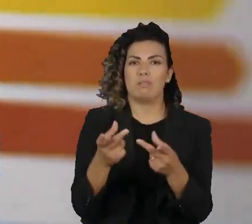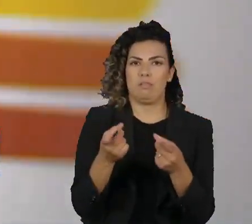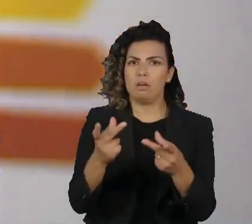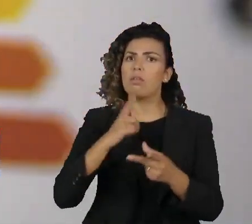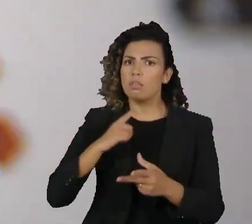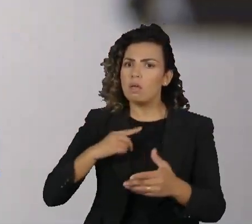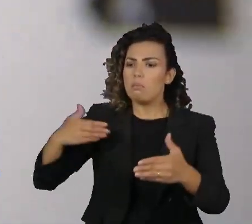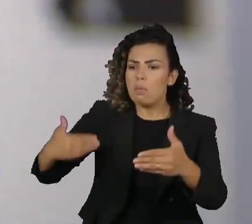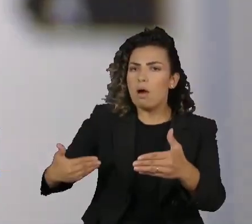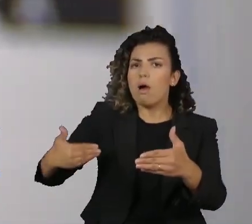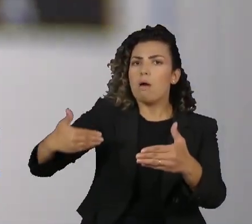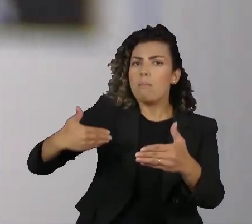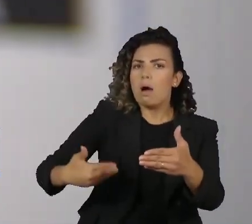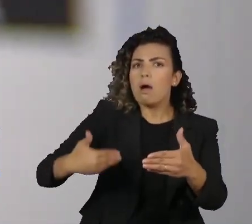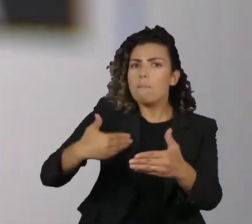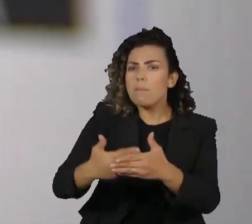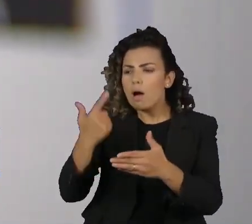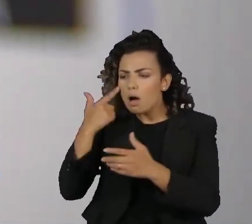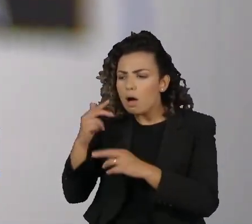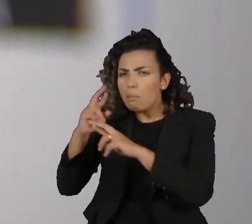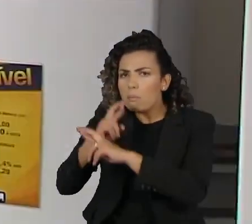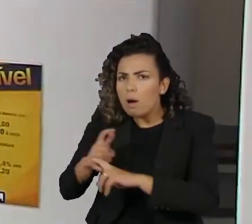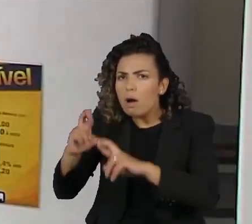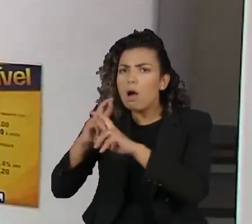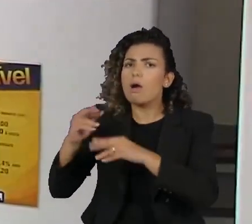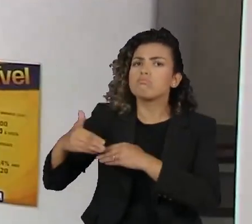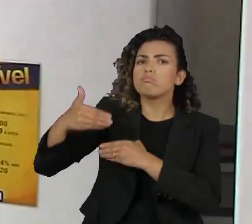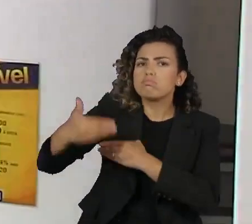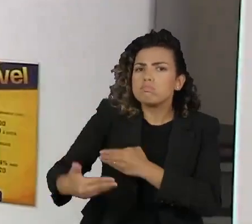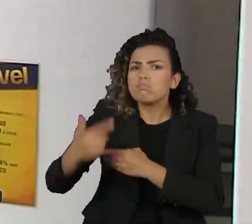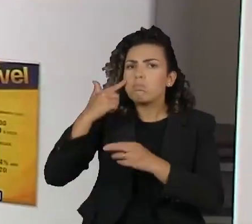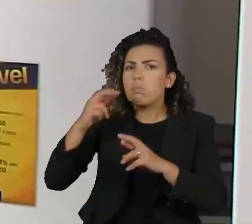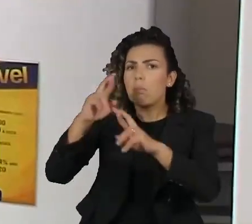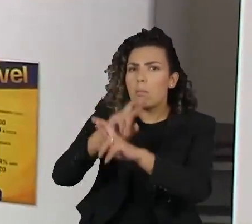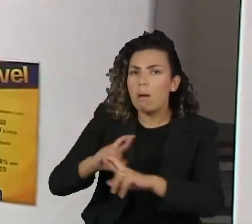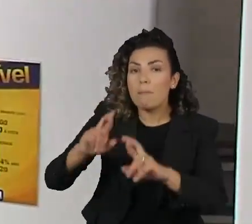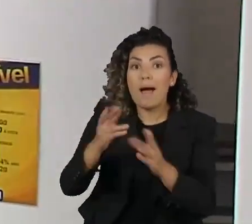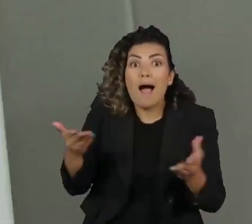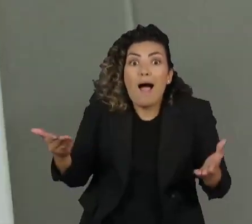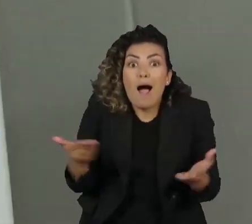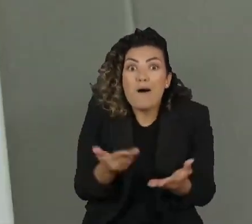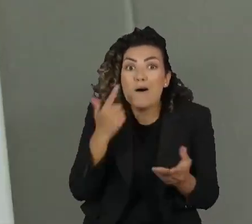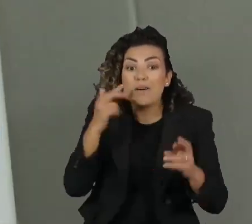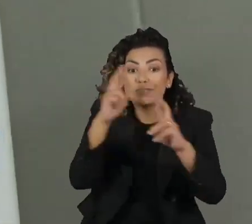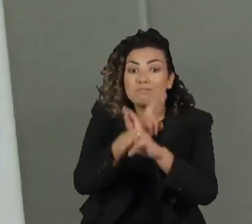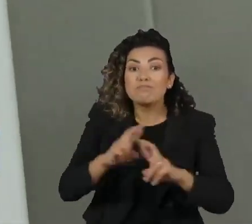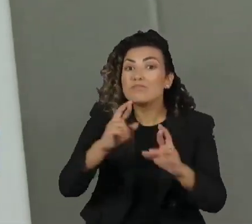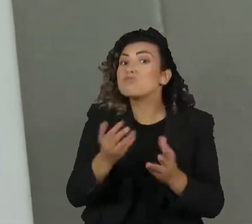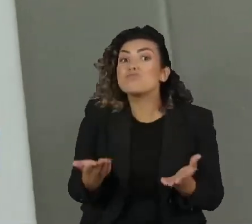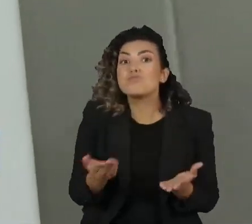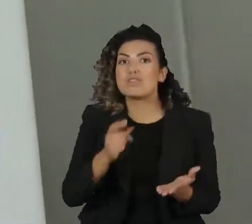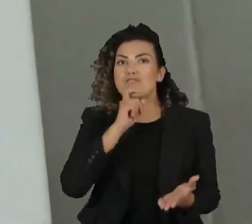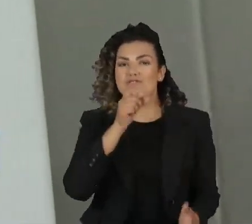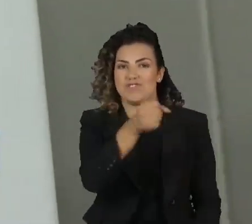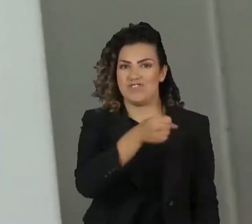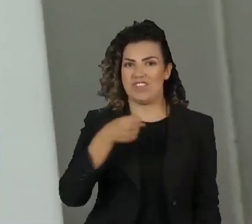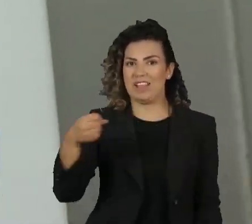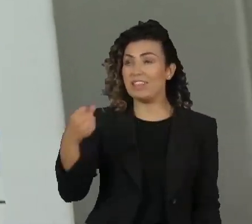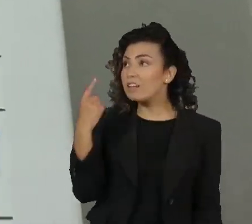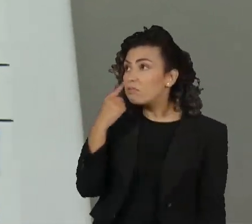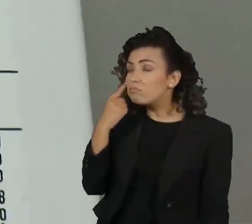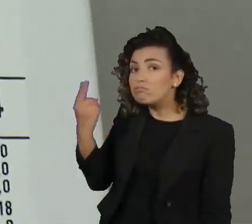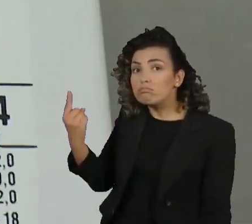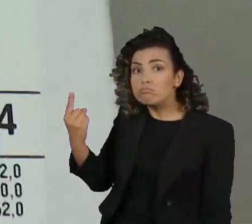tempos, esses parâmetros são atualizados e a bola da vez está com as geladeiras. Quanto mais eficiente é o produto,